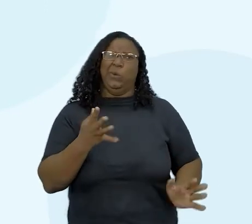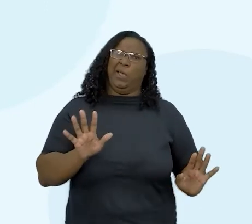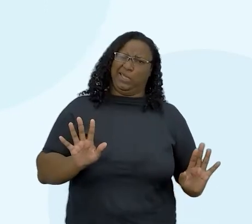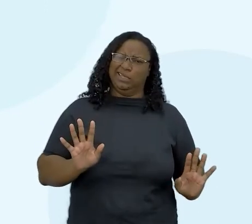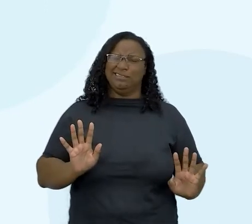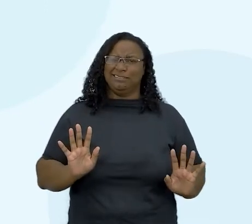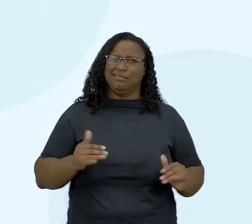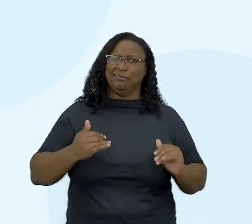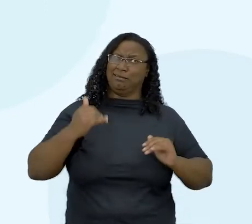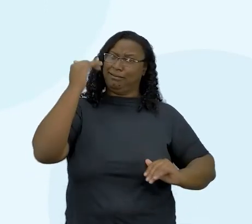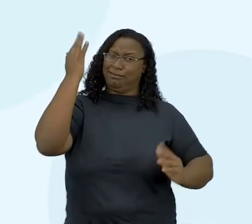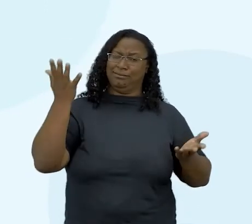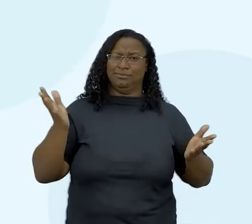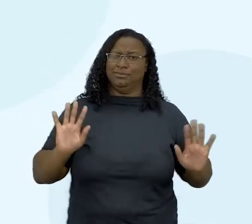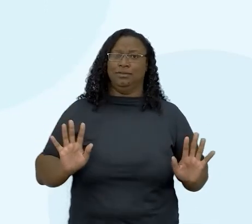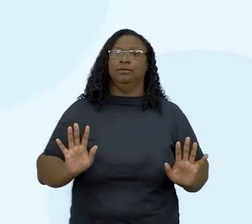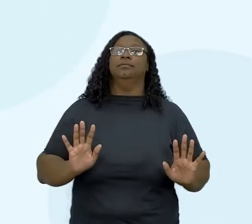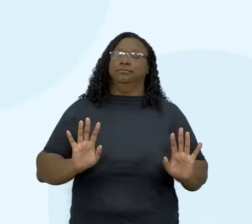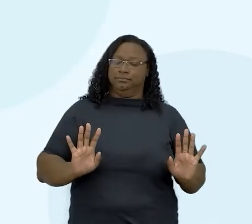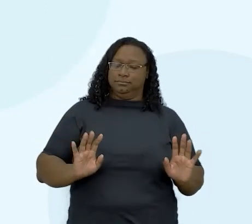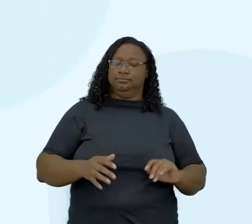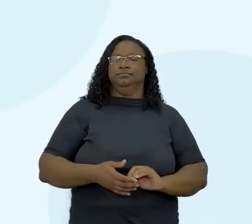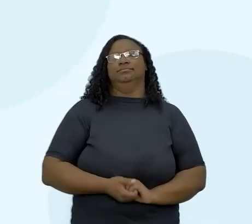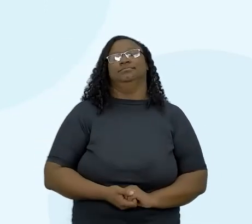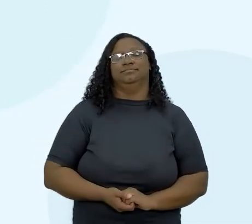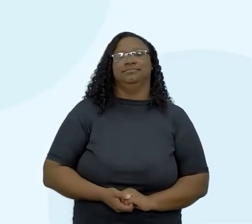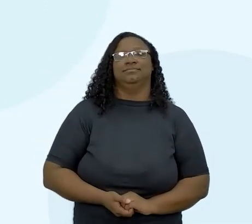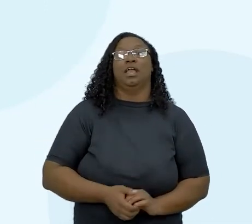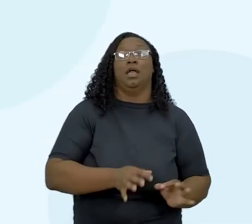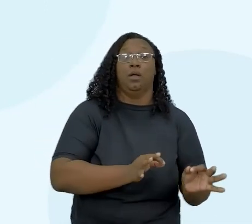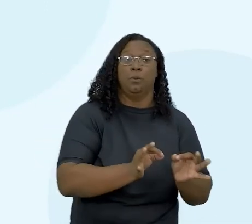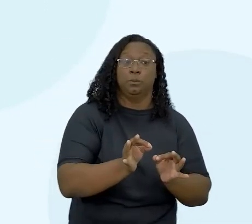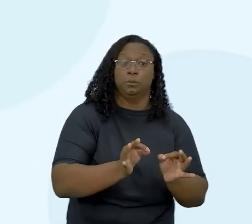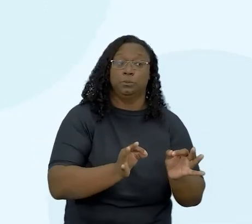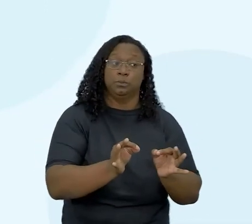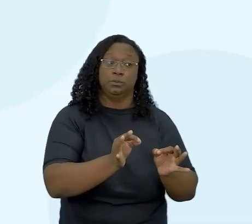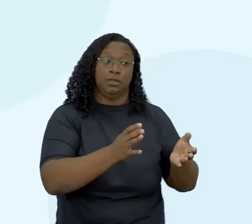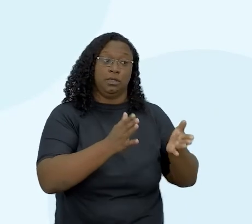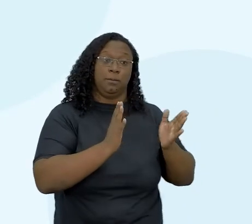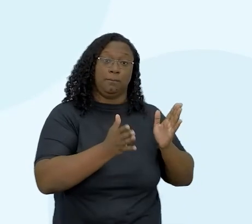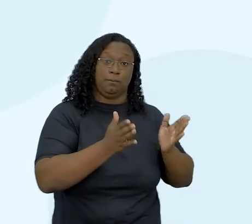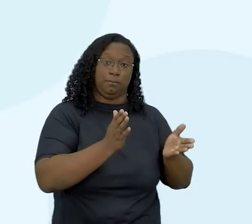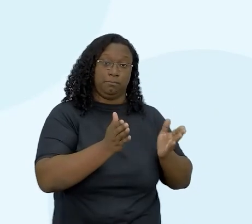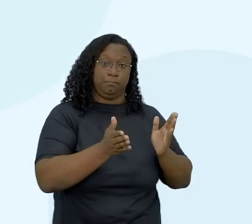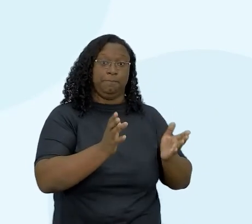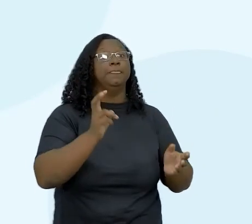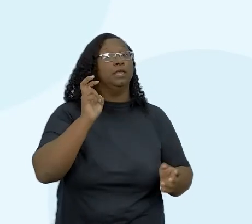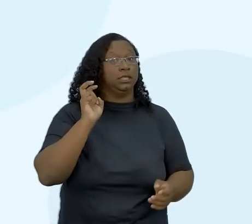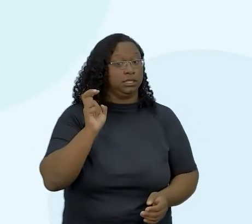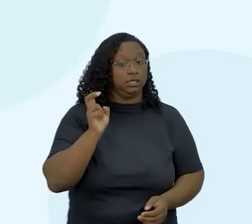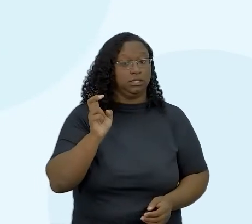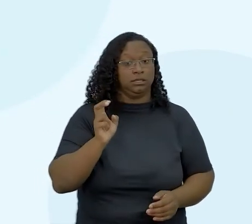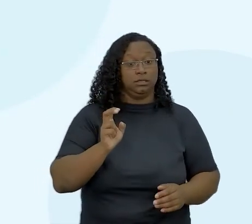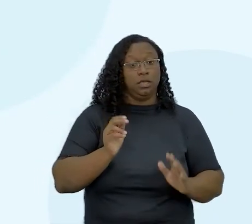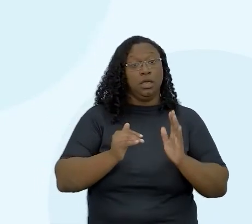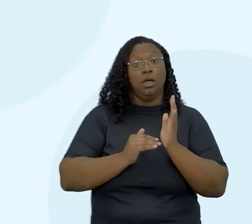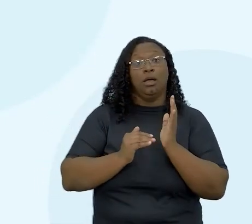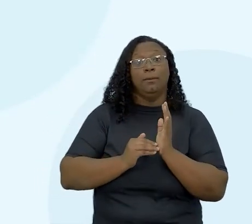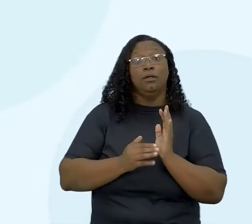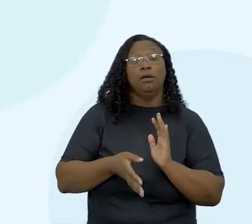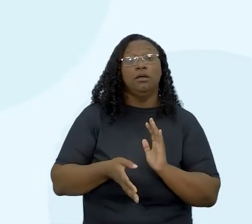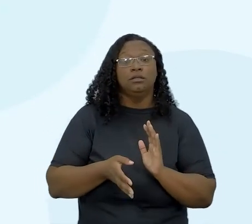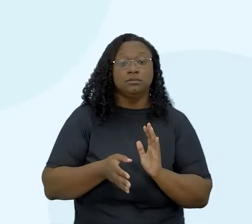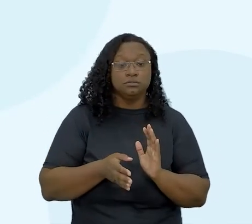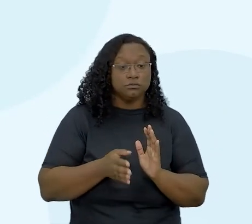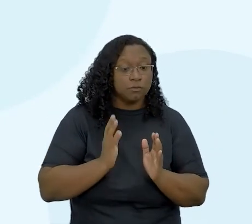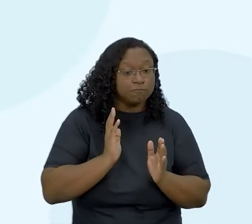4. Não é tanto assim, não. Muito bom. Mas eu vou chegar lá. Planejamento e monitoramento, você é 5, né? 5. 5. E por último, persuasão